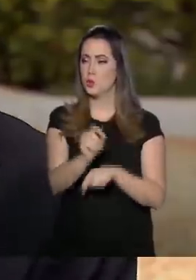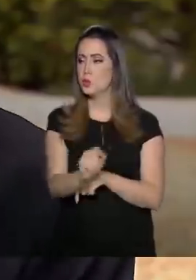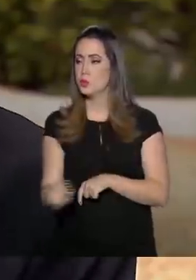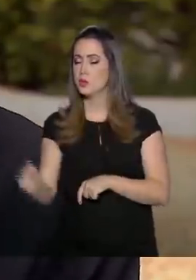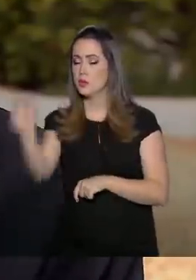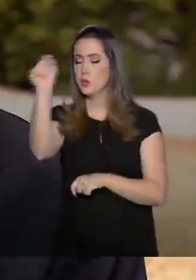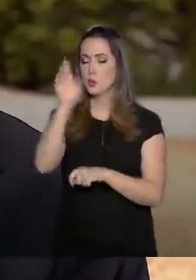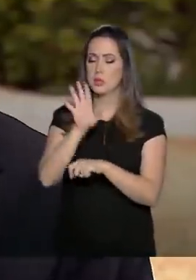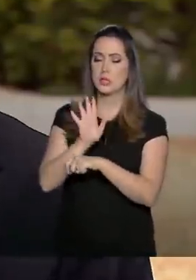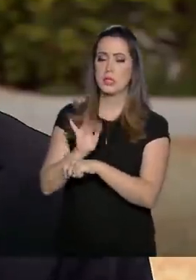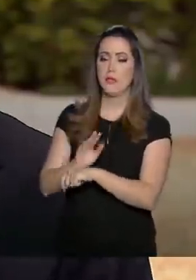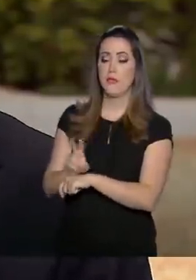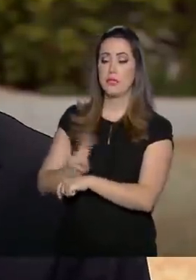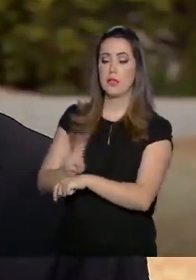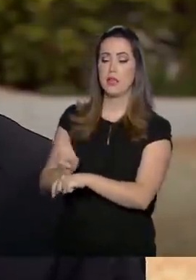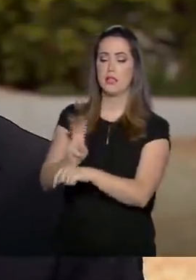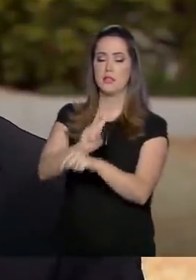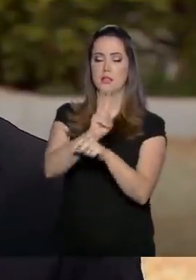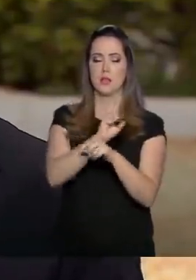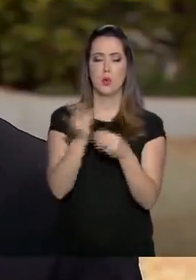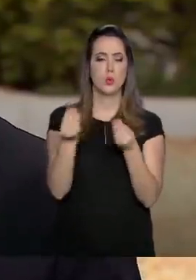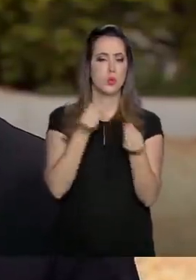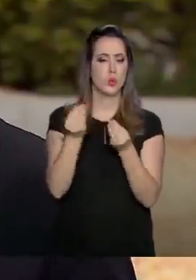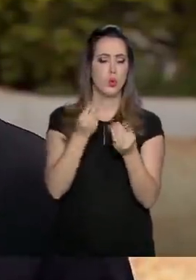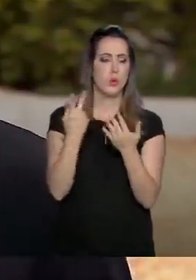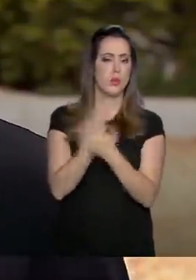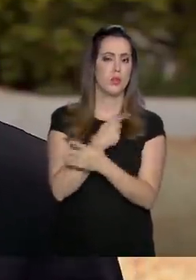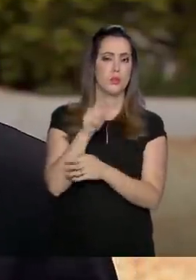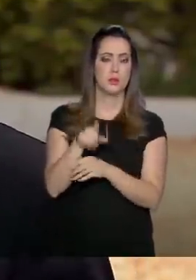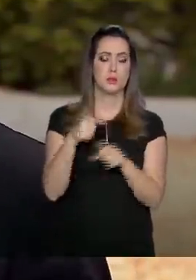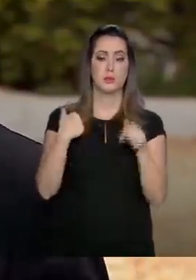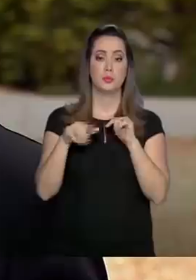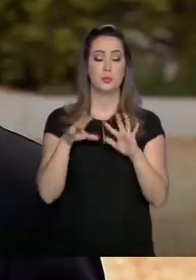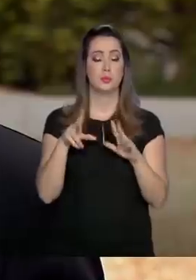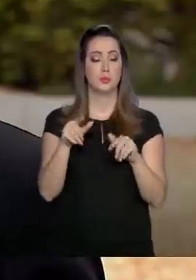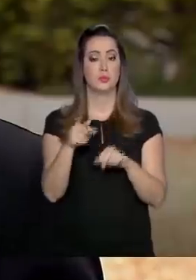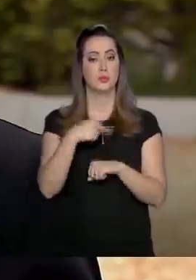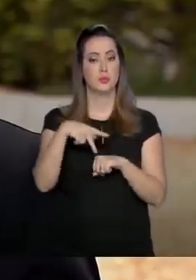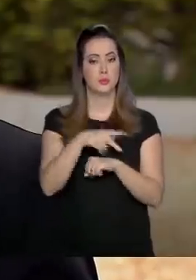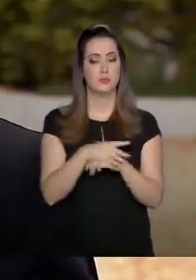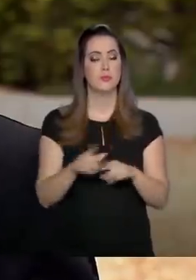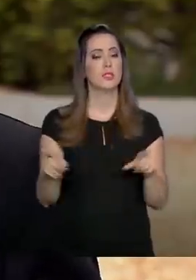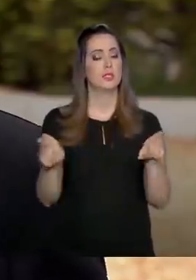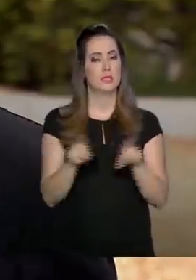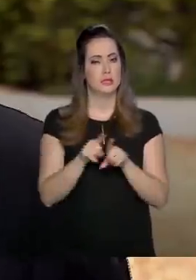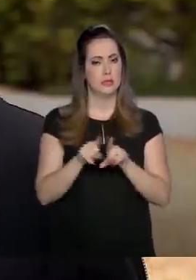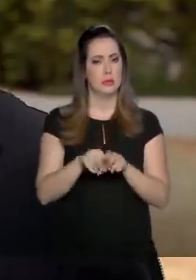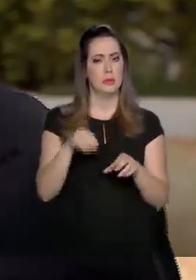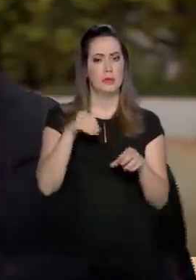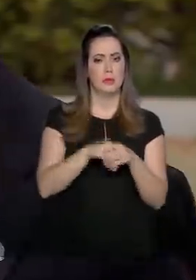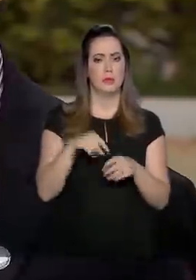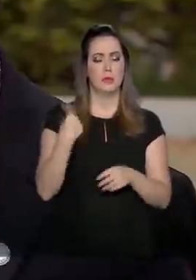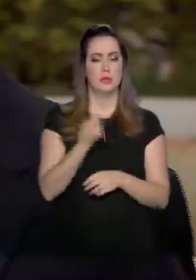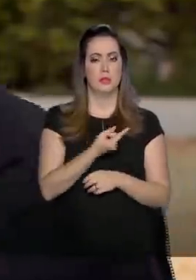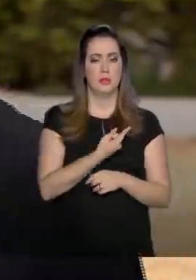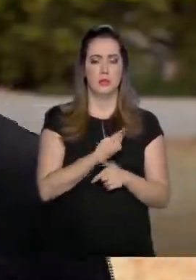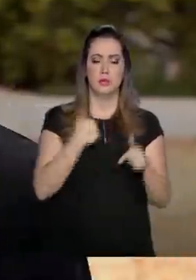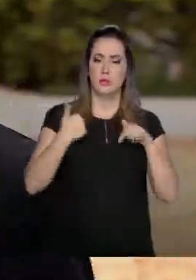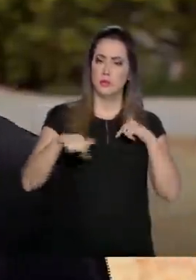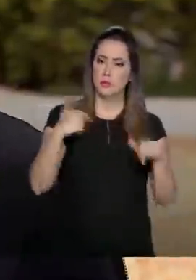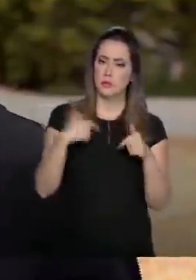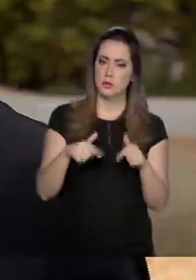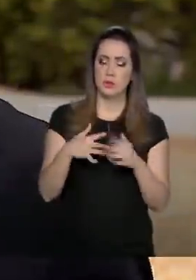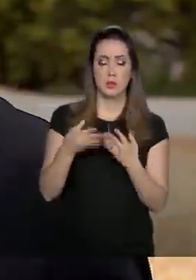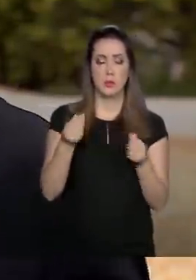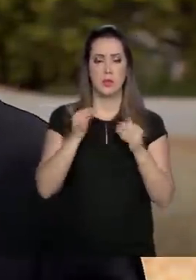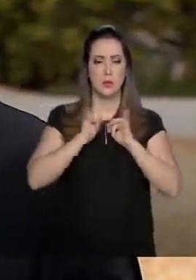fiscalizam as condições que são exercidas do trabalho em todo o país. Além disso, dentro das nossas funções, está promover campanhas